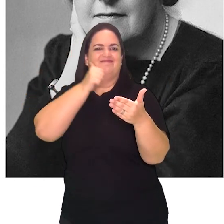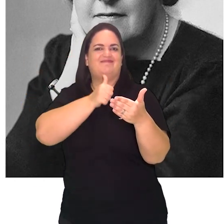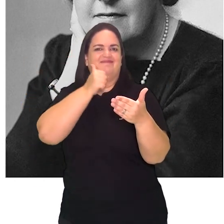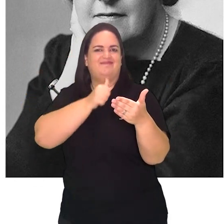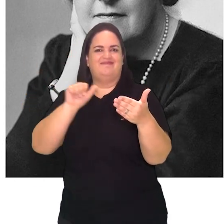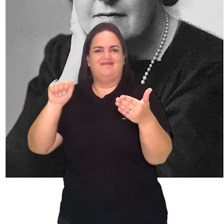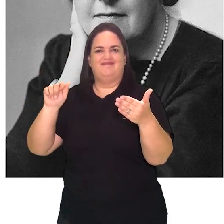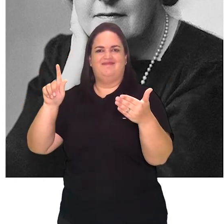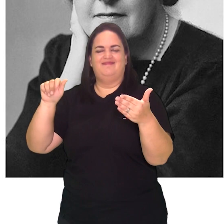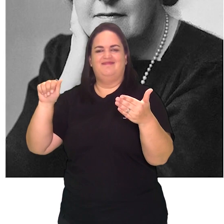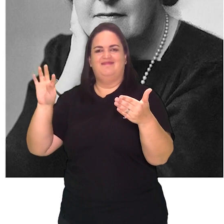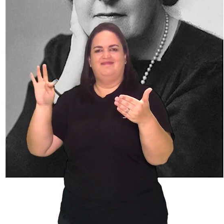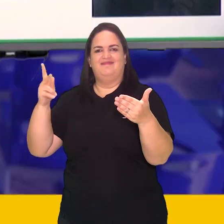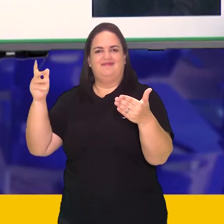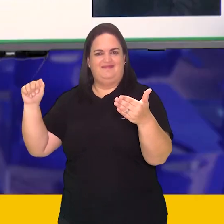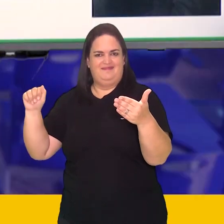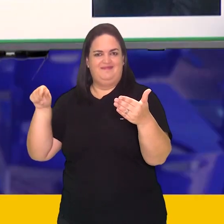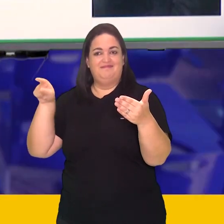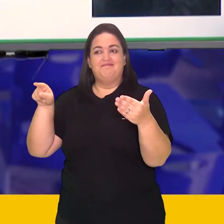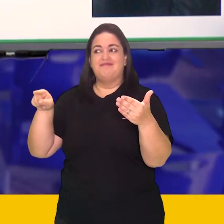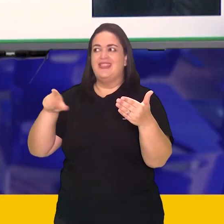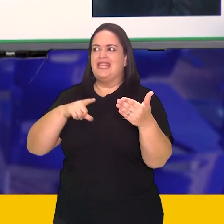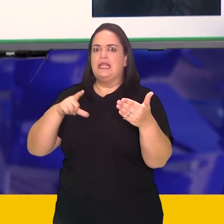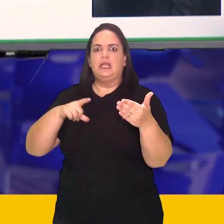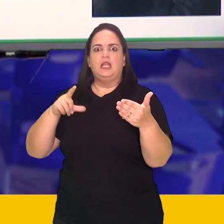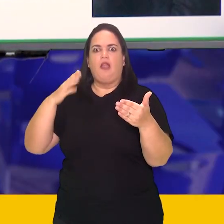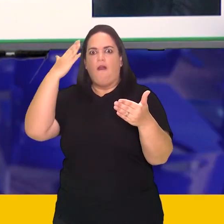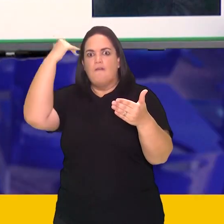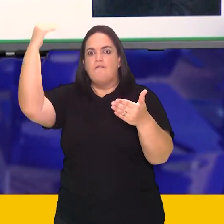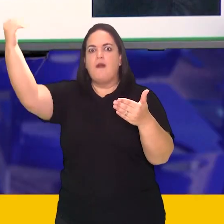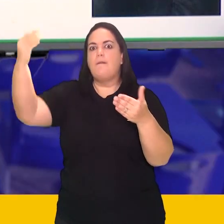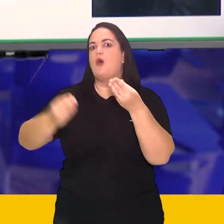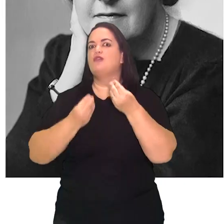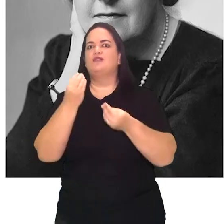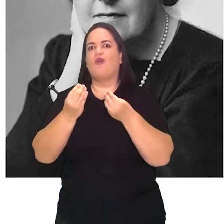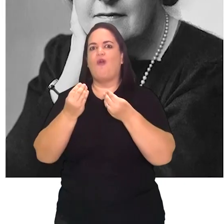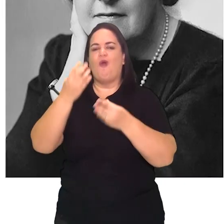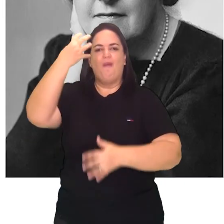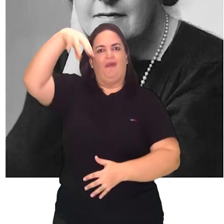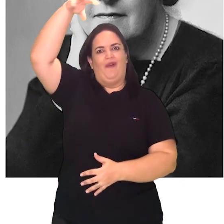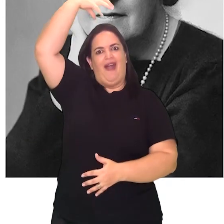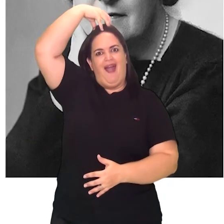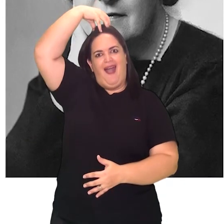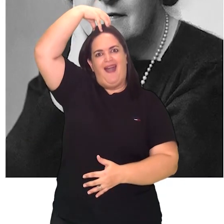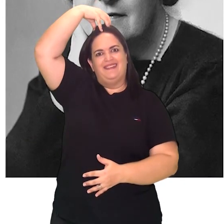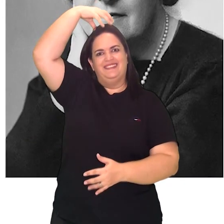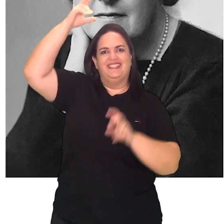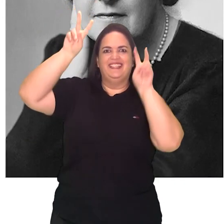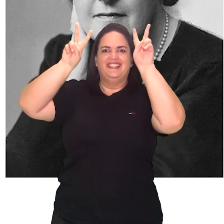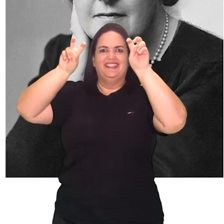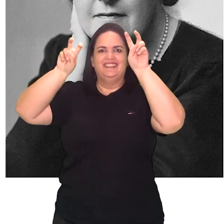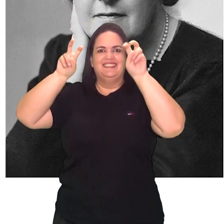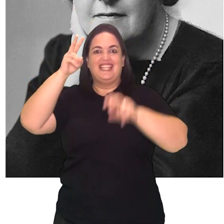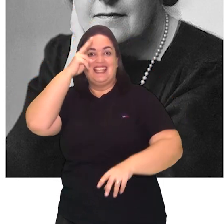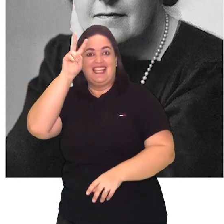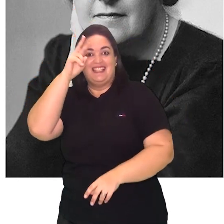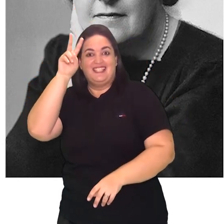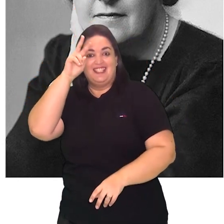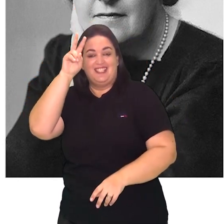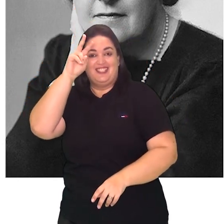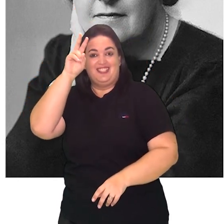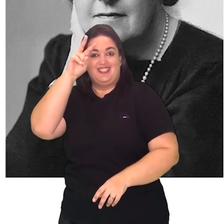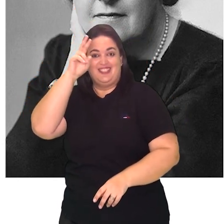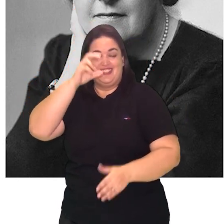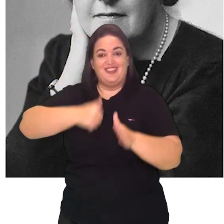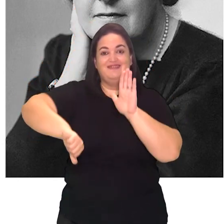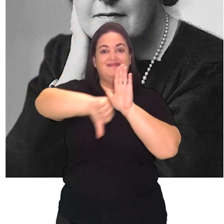significativa no mundo que ela ficou conhecida pela alcunha Rainha do Crime. Interessante, né? E só para vocês terem